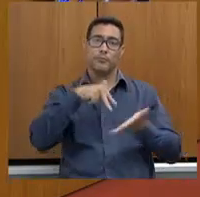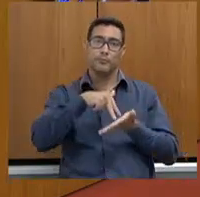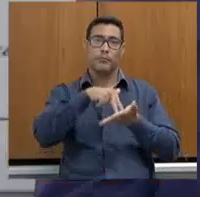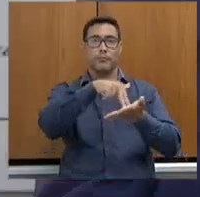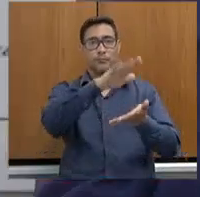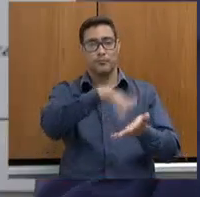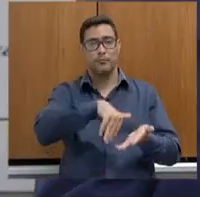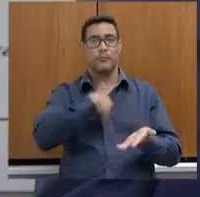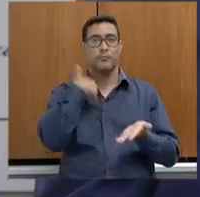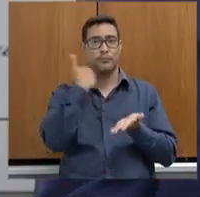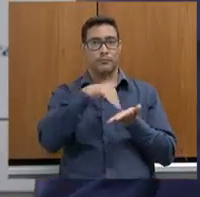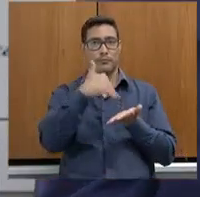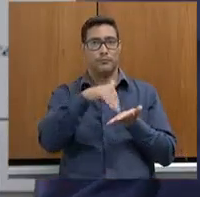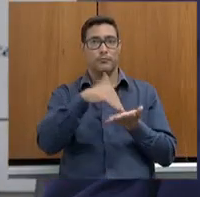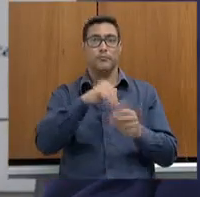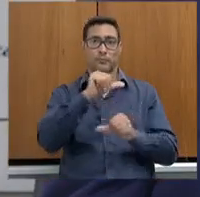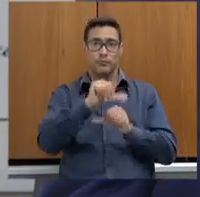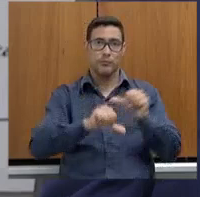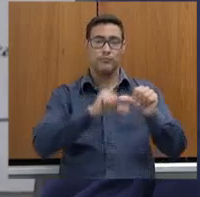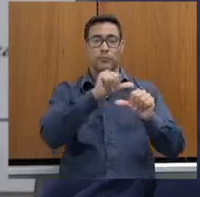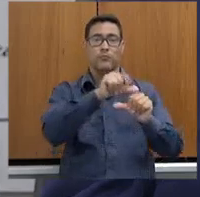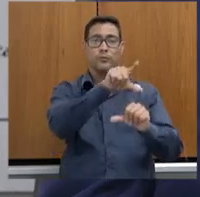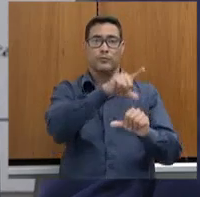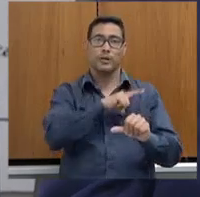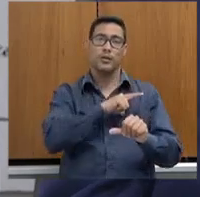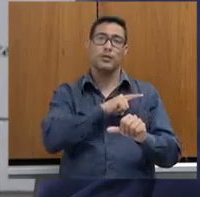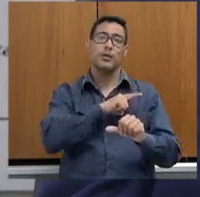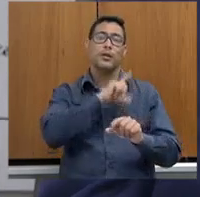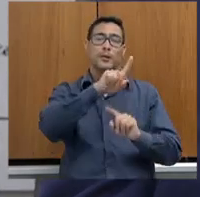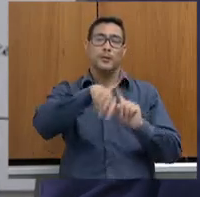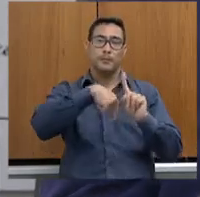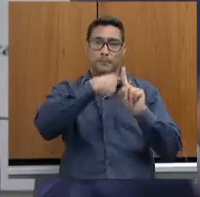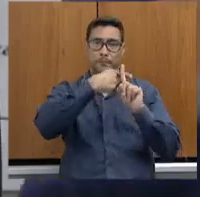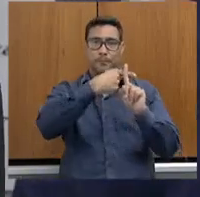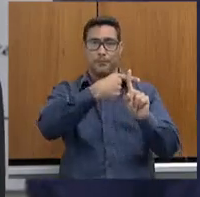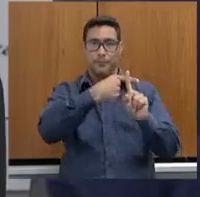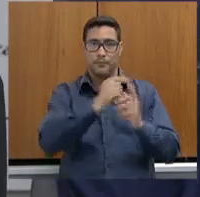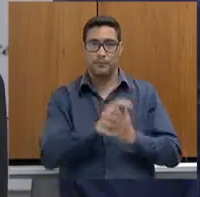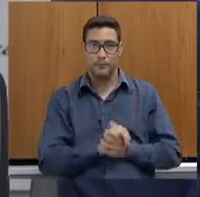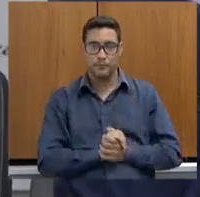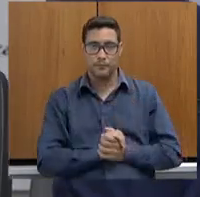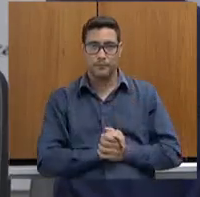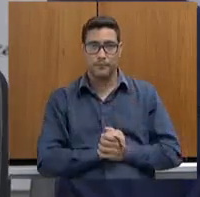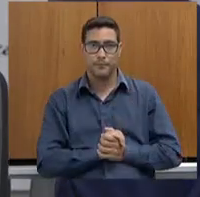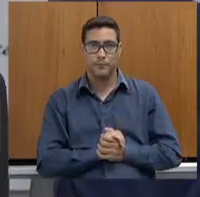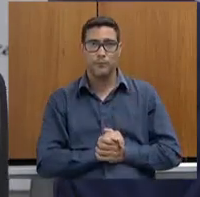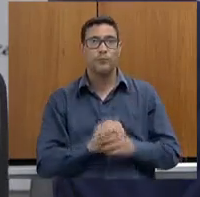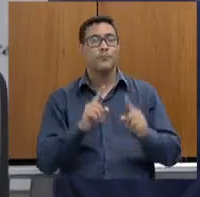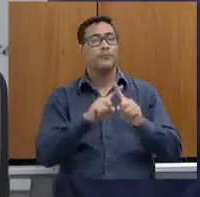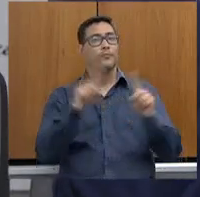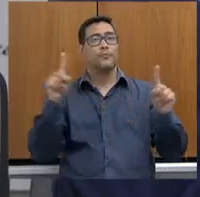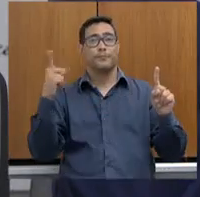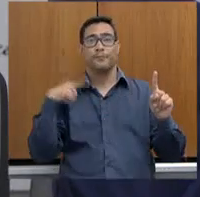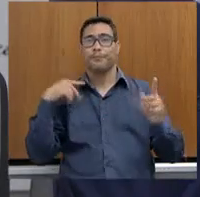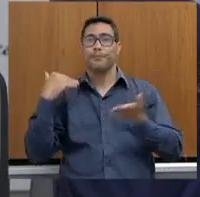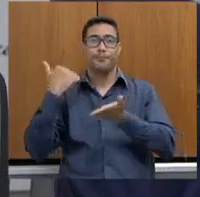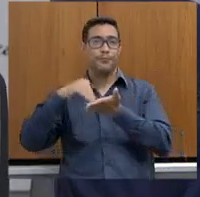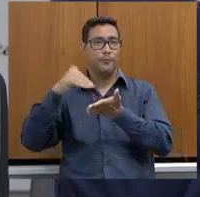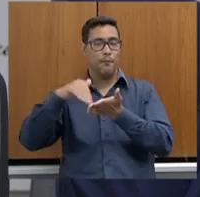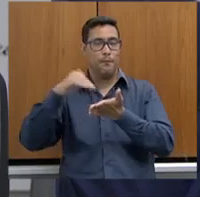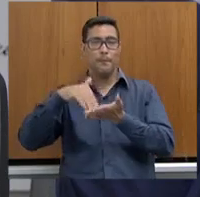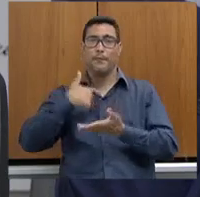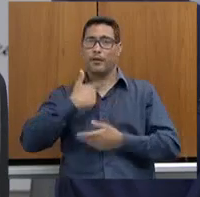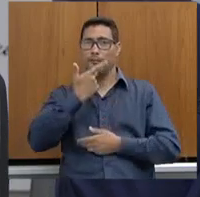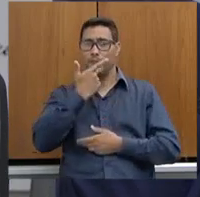uma mudança muito positiva, gente já teve problema, não é, Rodrigues, com outras administrações da secretaria, e dizer